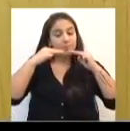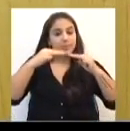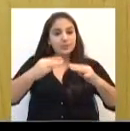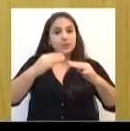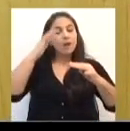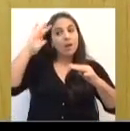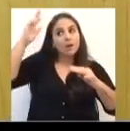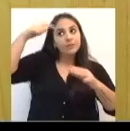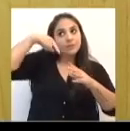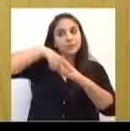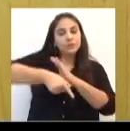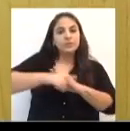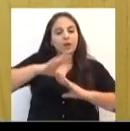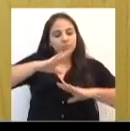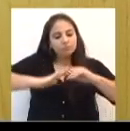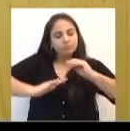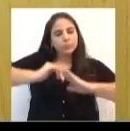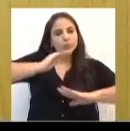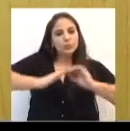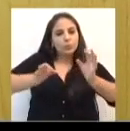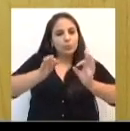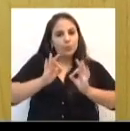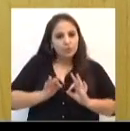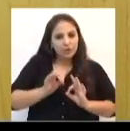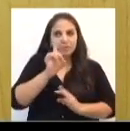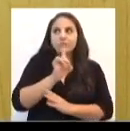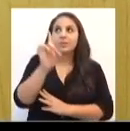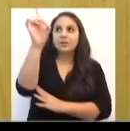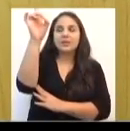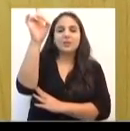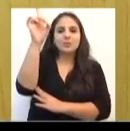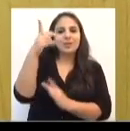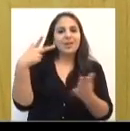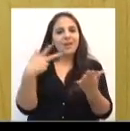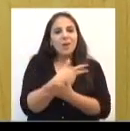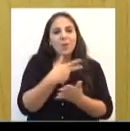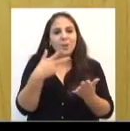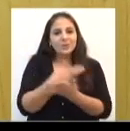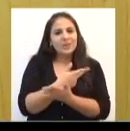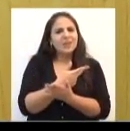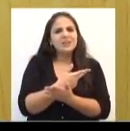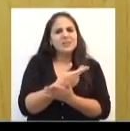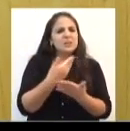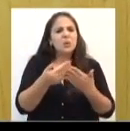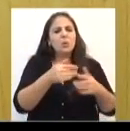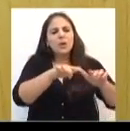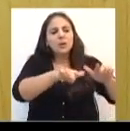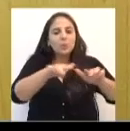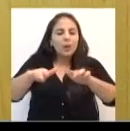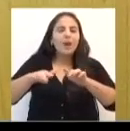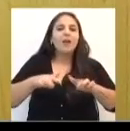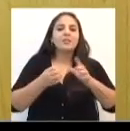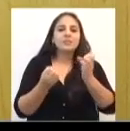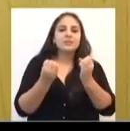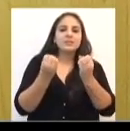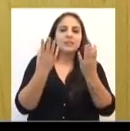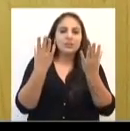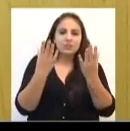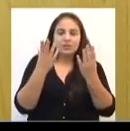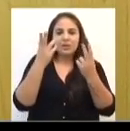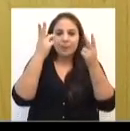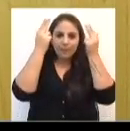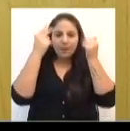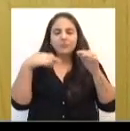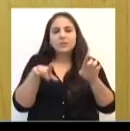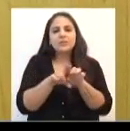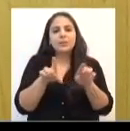refletida também na construção do projeto de Deus que acontece em todas as celebrações da Páscoa. E